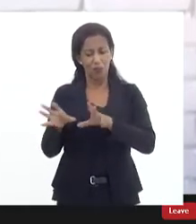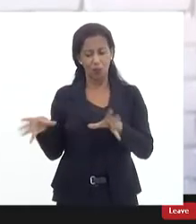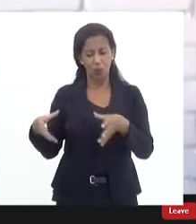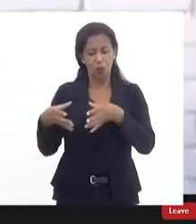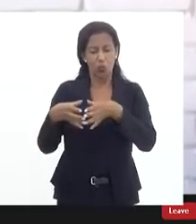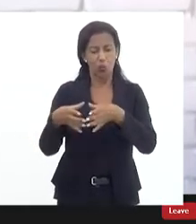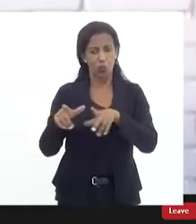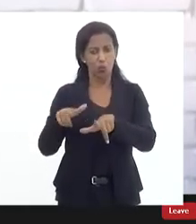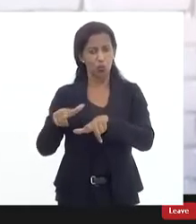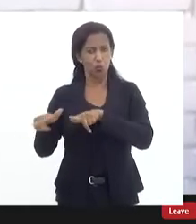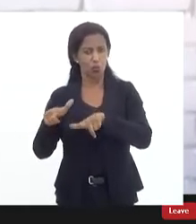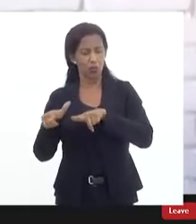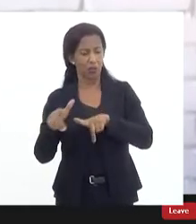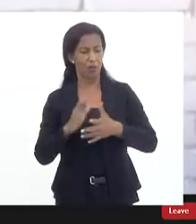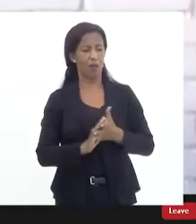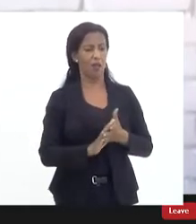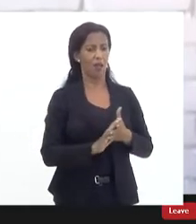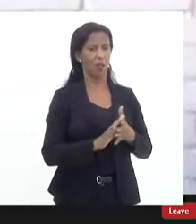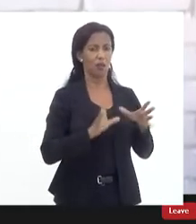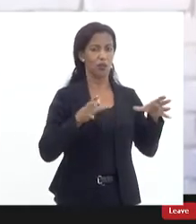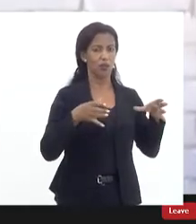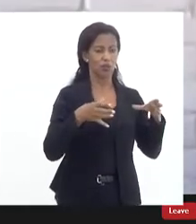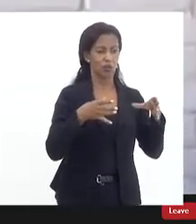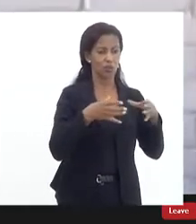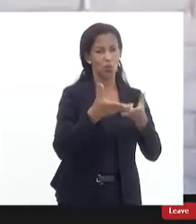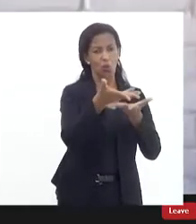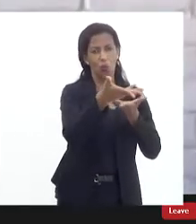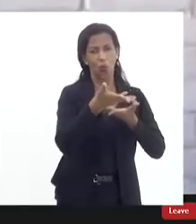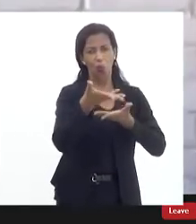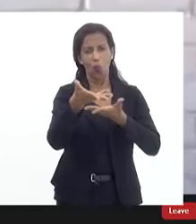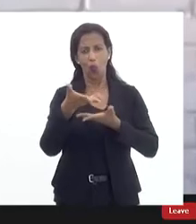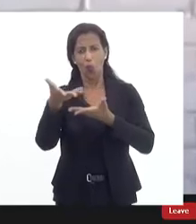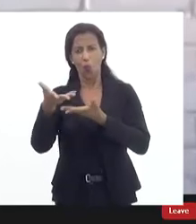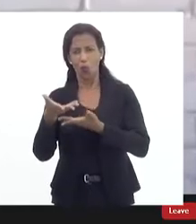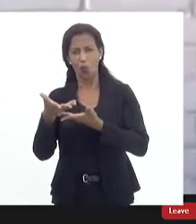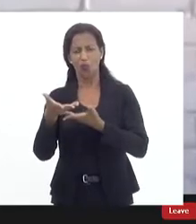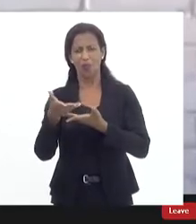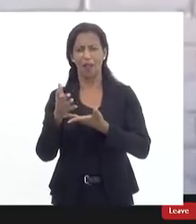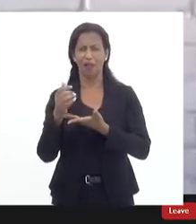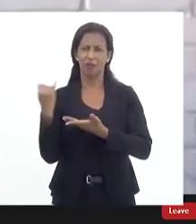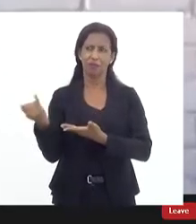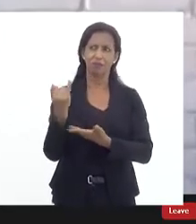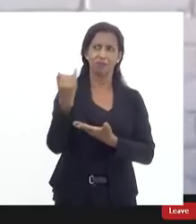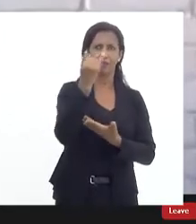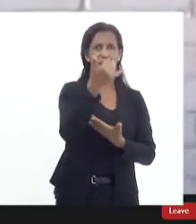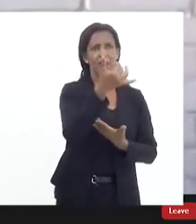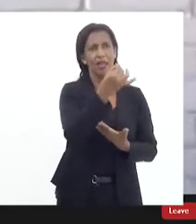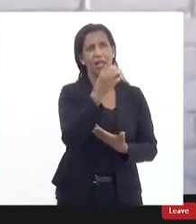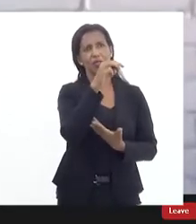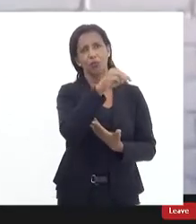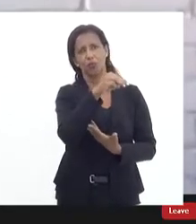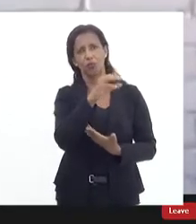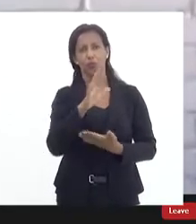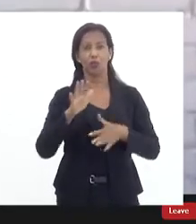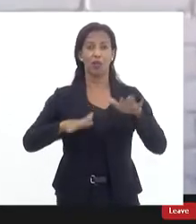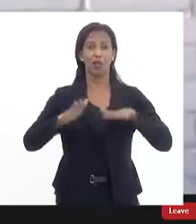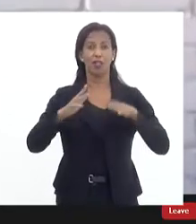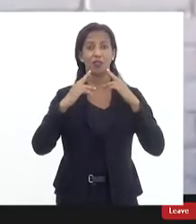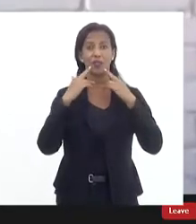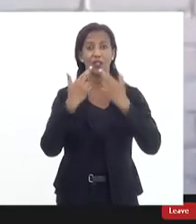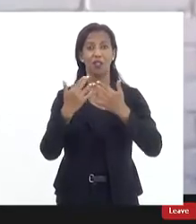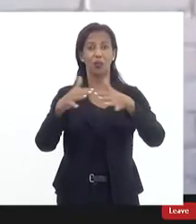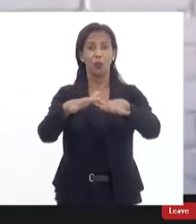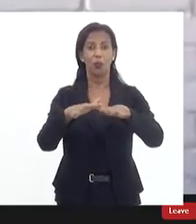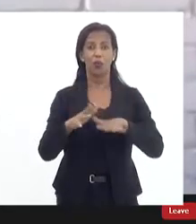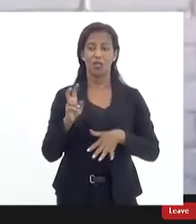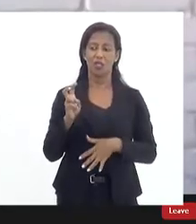trabalho de oitivas de fala de convidados que são mais longas 10 minutos normalmente nas audiências públicas são 5